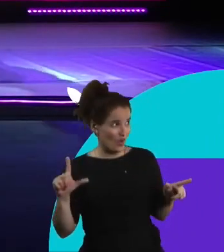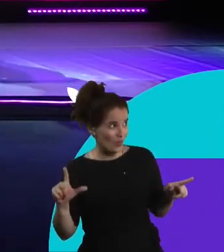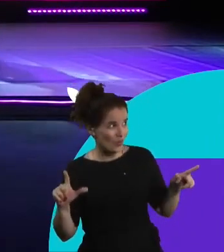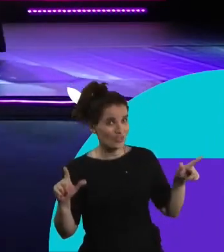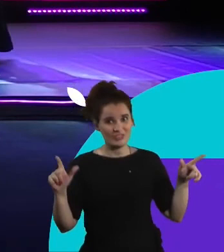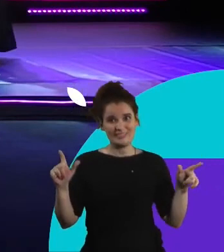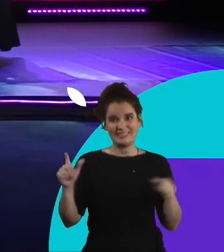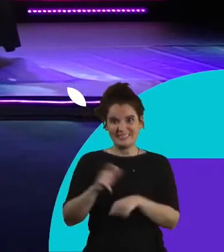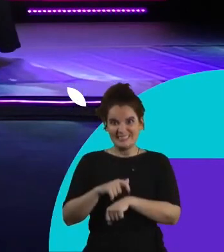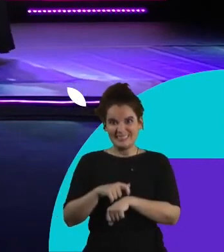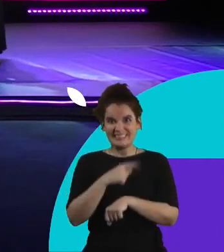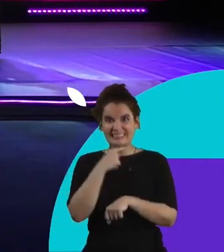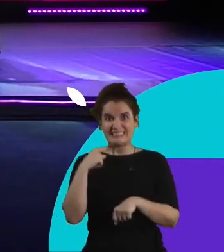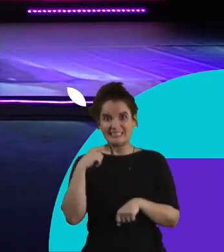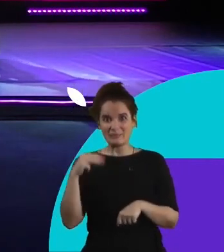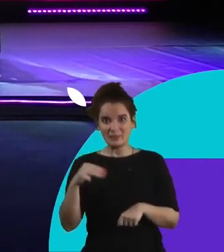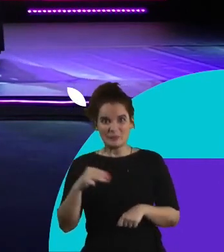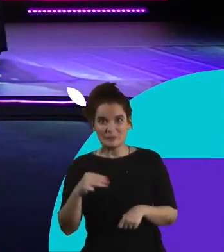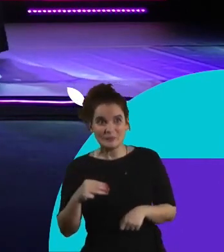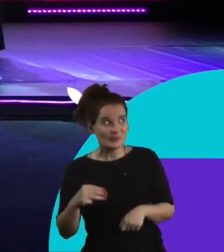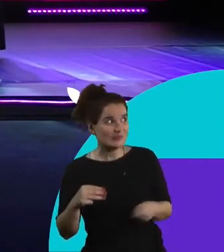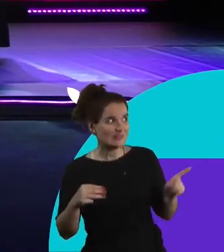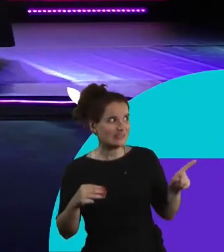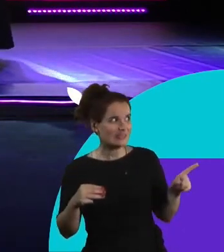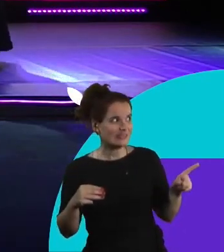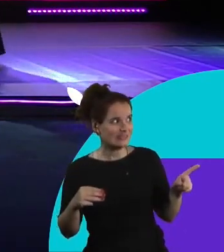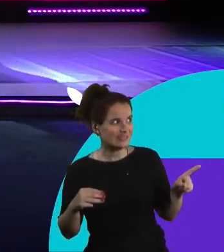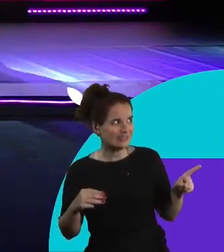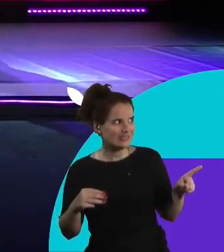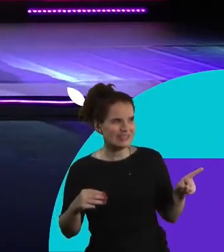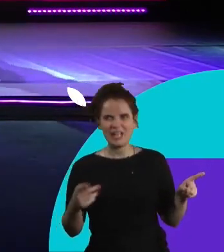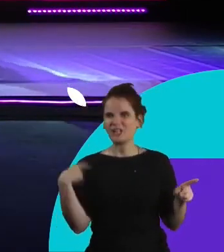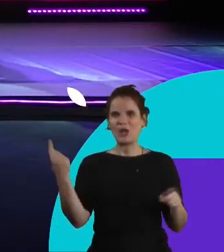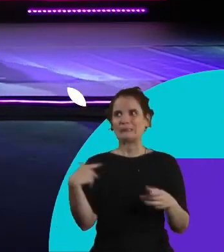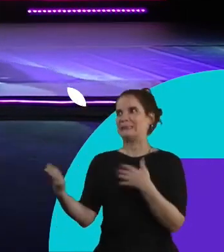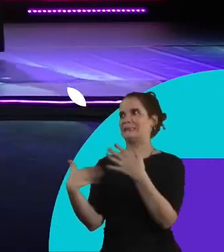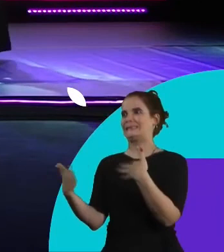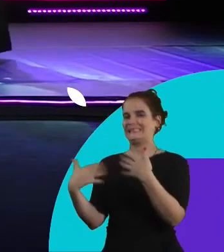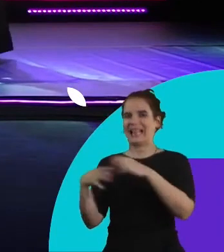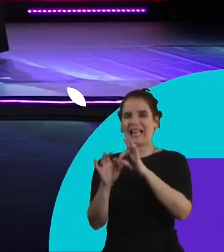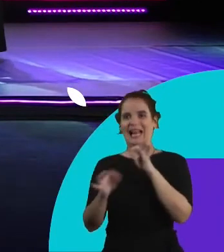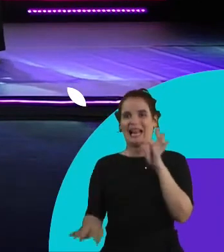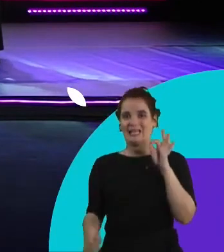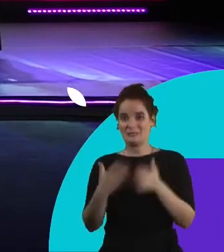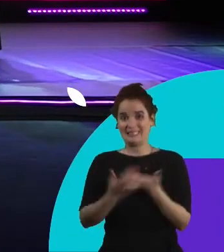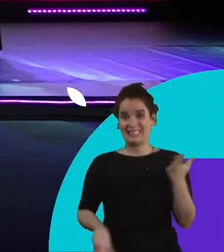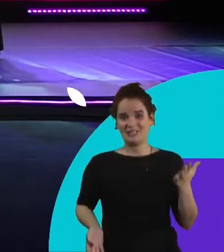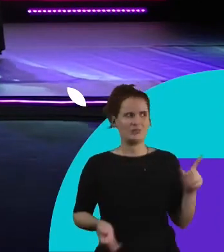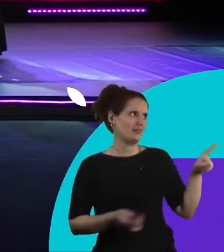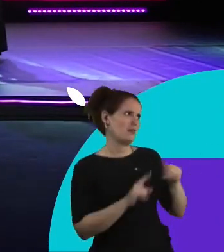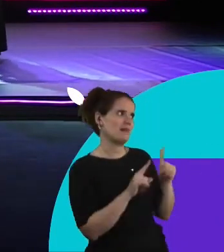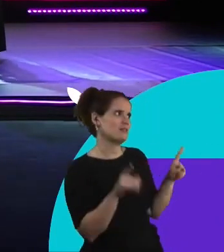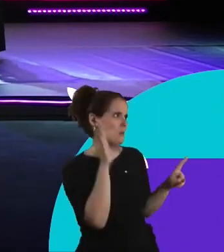Carol temos minutos ainda temos nossa Carol a gente explodiu né mas foi